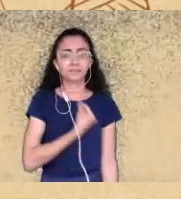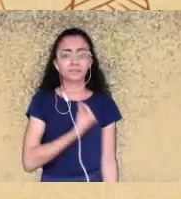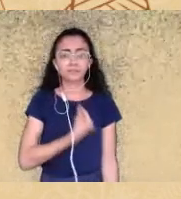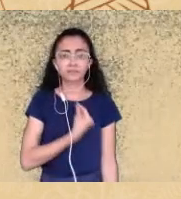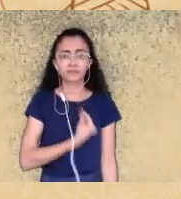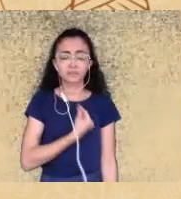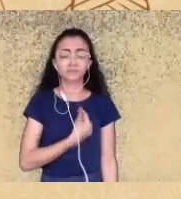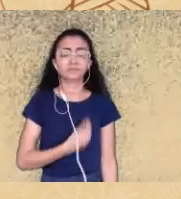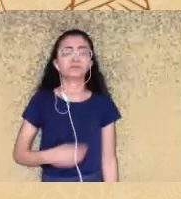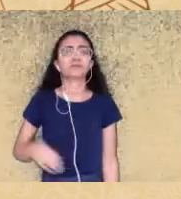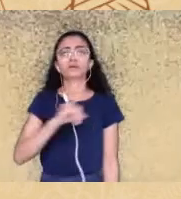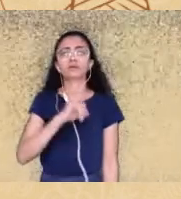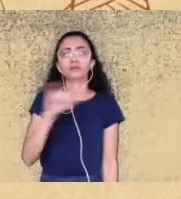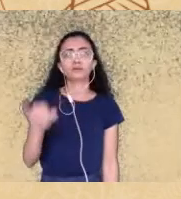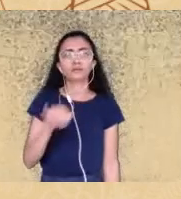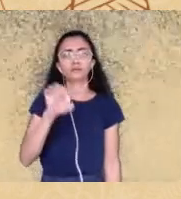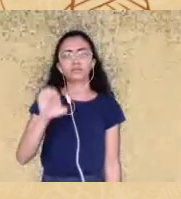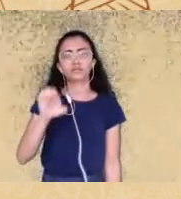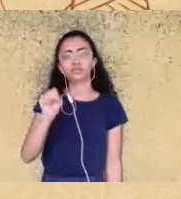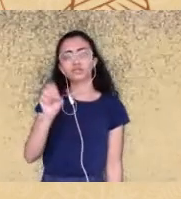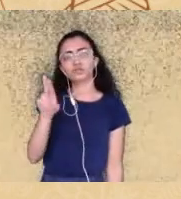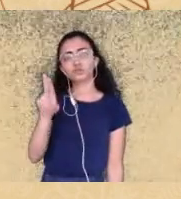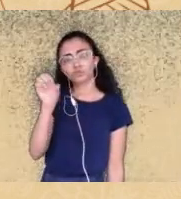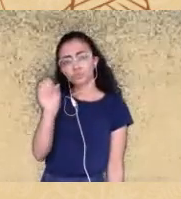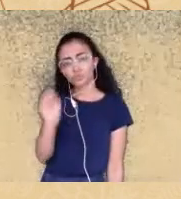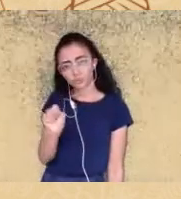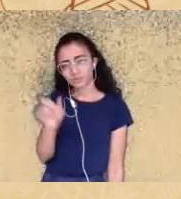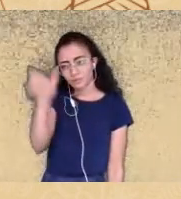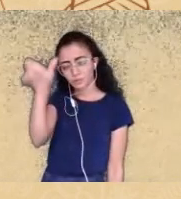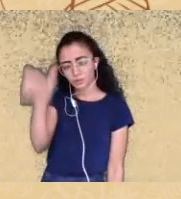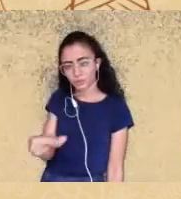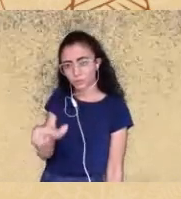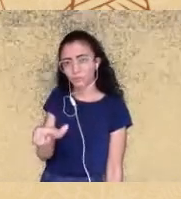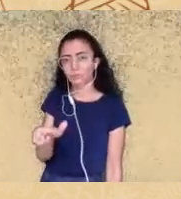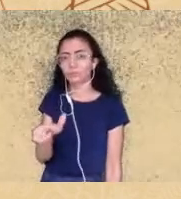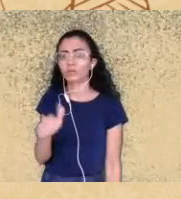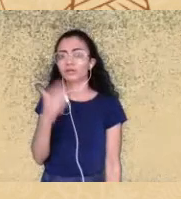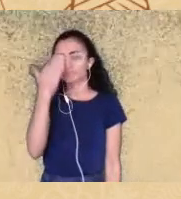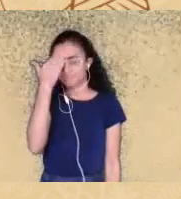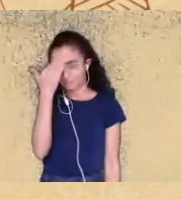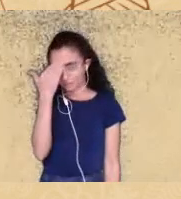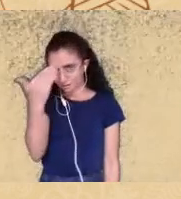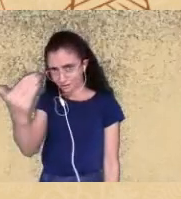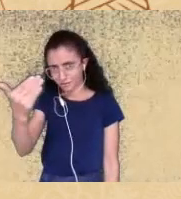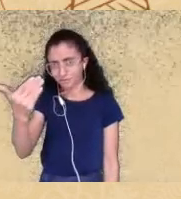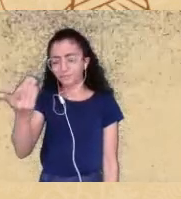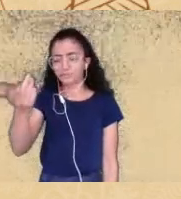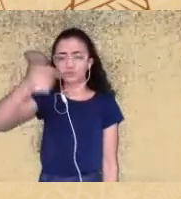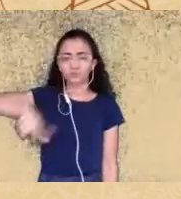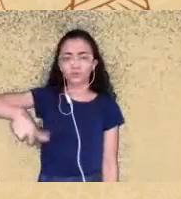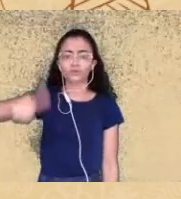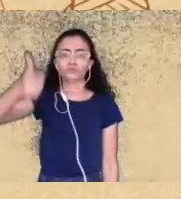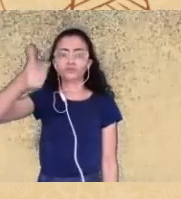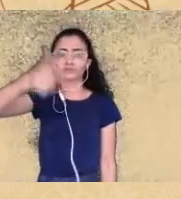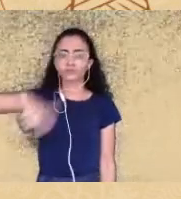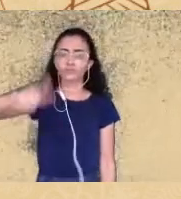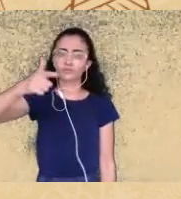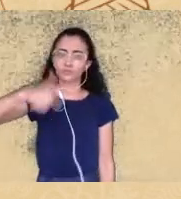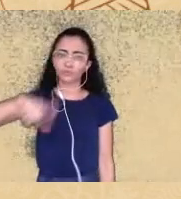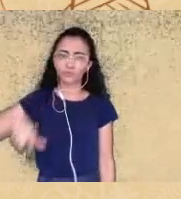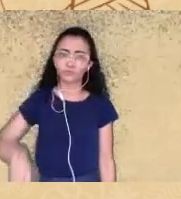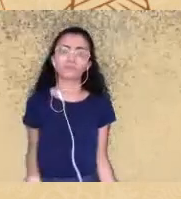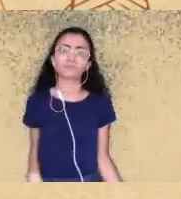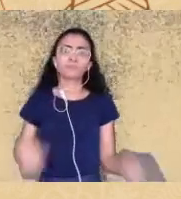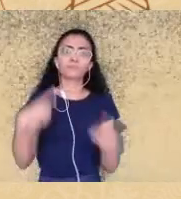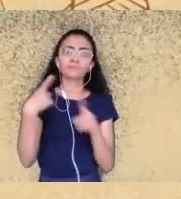a gente agradece Jesus várias vezes e precisamos continuar agradecê-la porque para mim estou